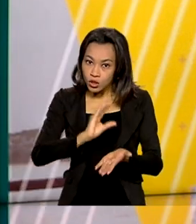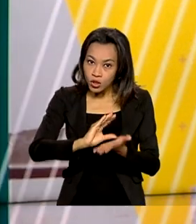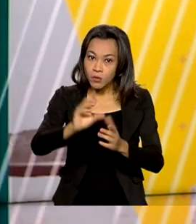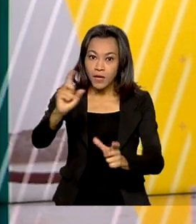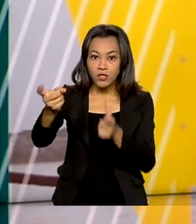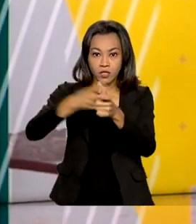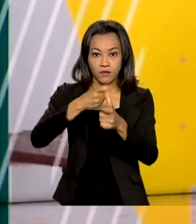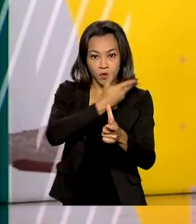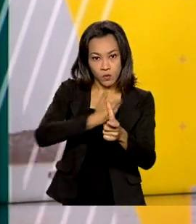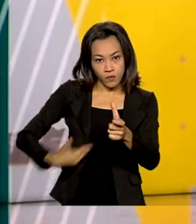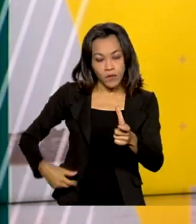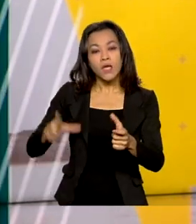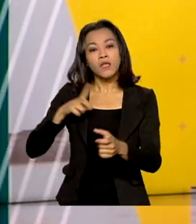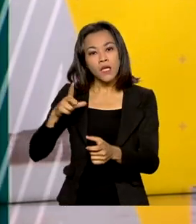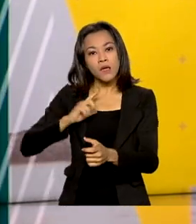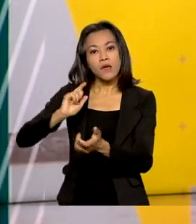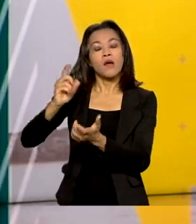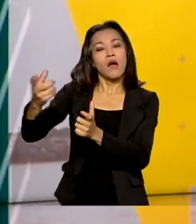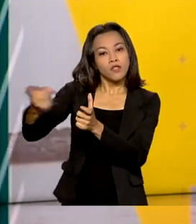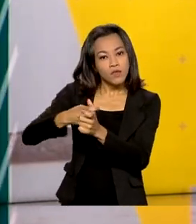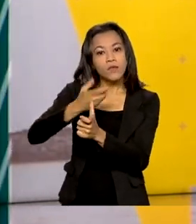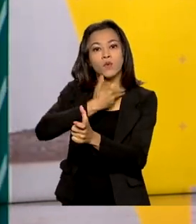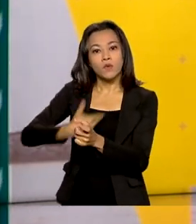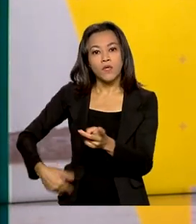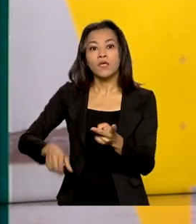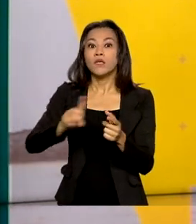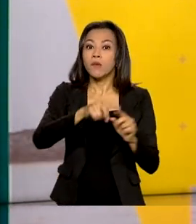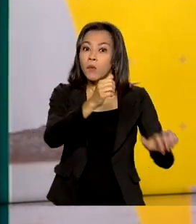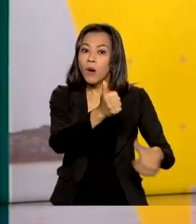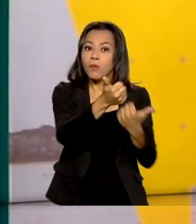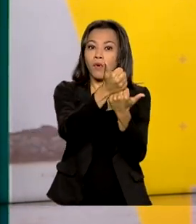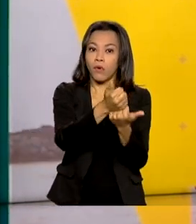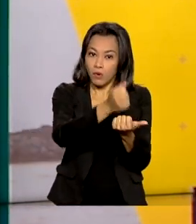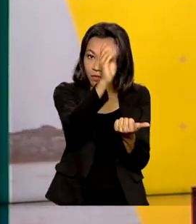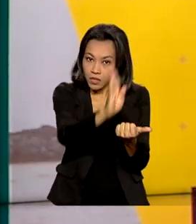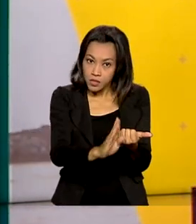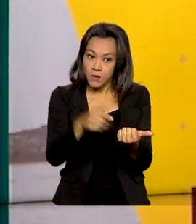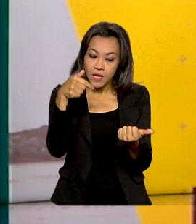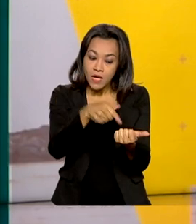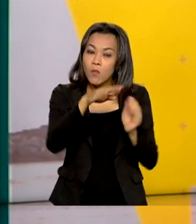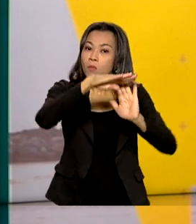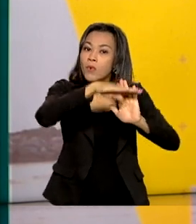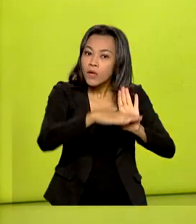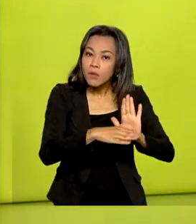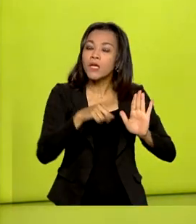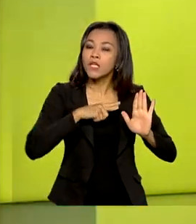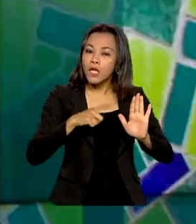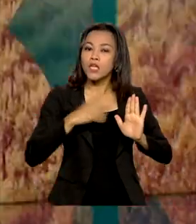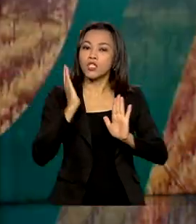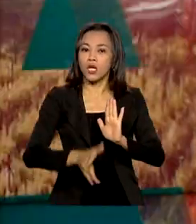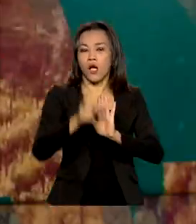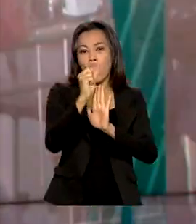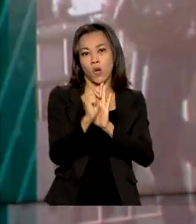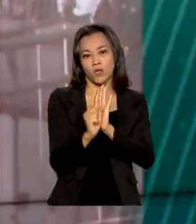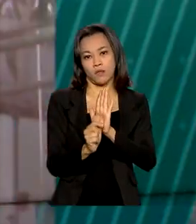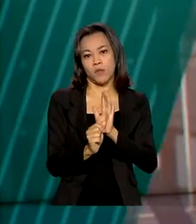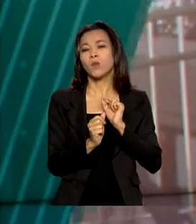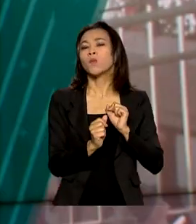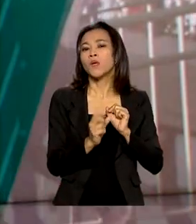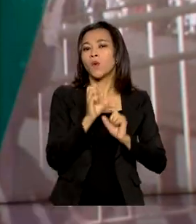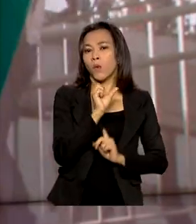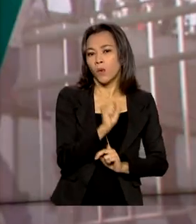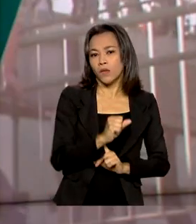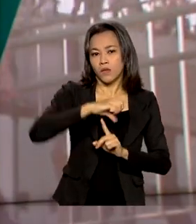as regras dos precatórios e a ampliação do Auxílio Brasil, programa que possui previsão orçamentária de R 89